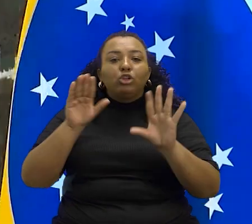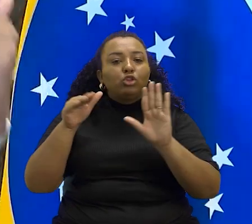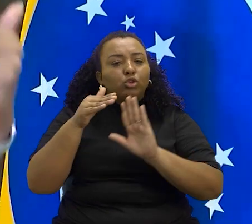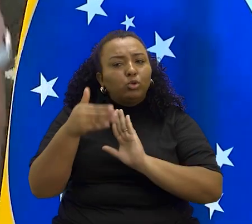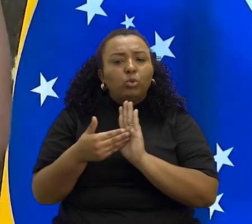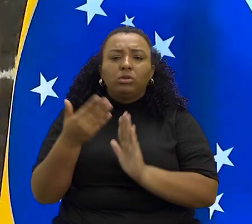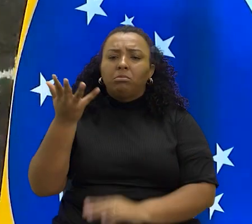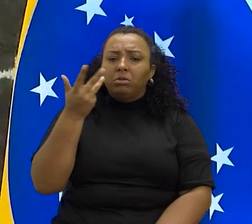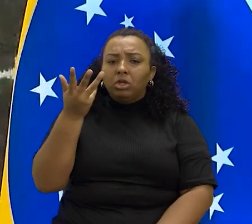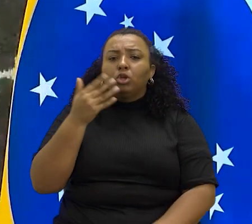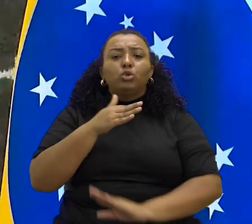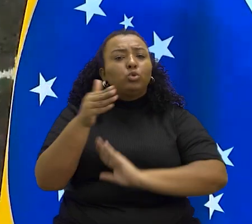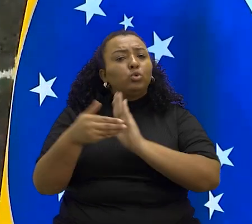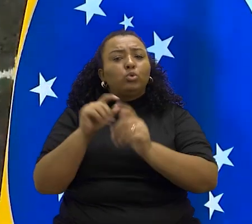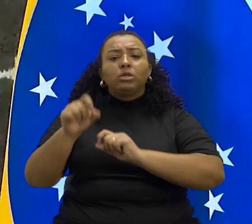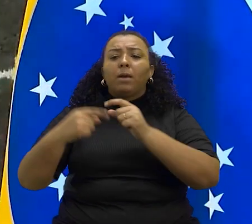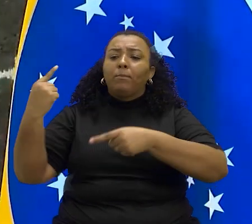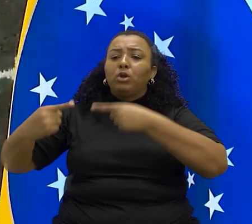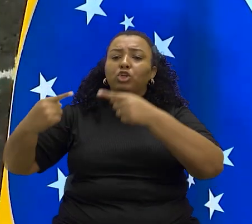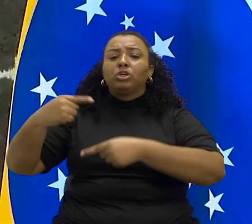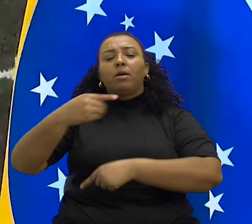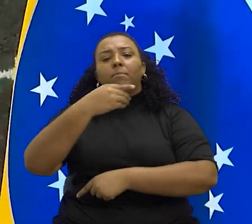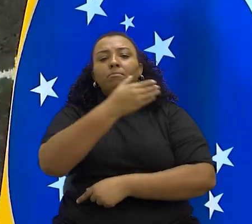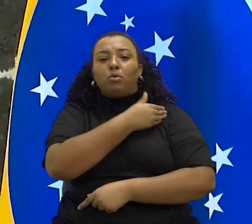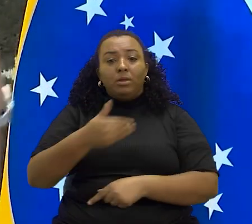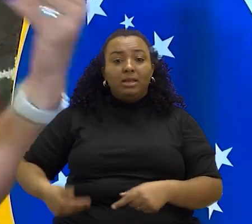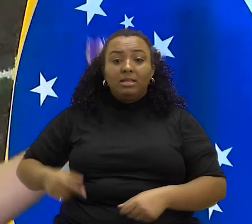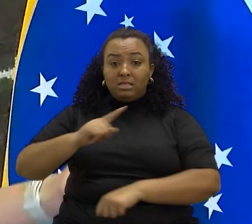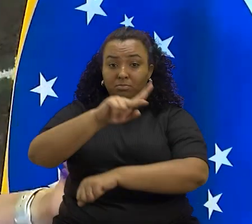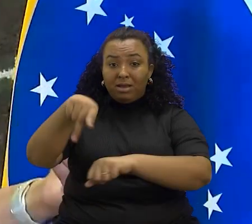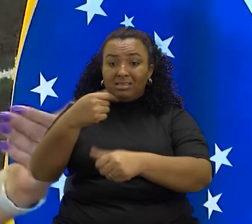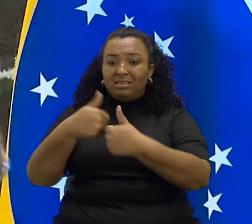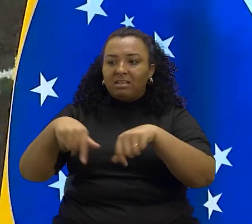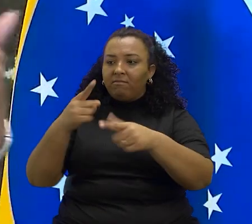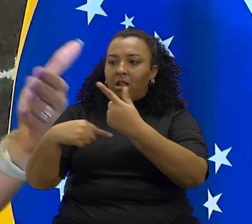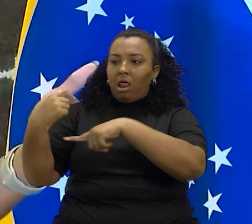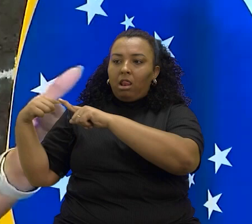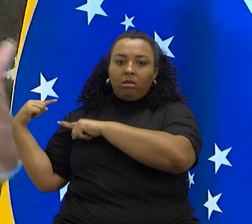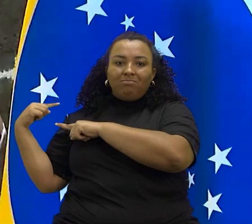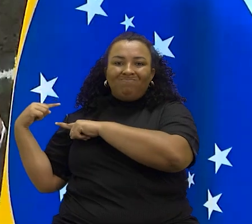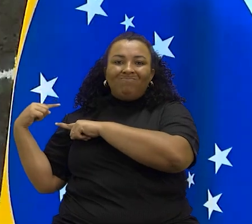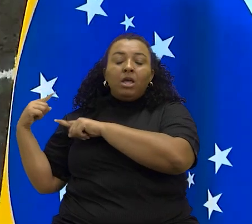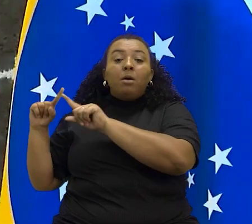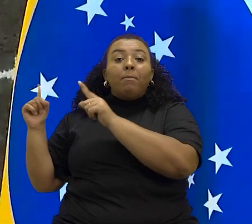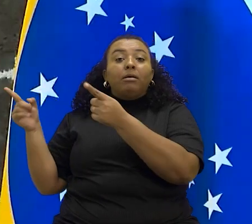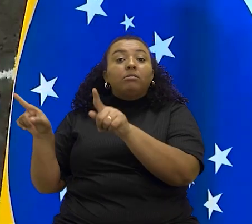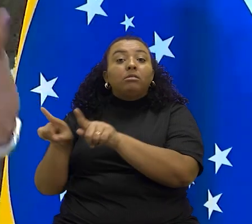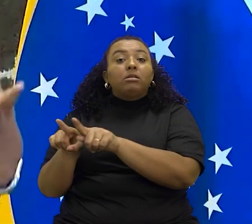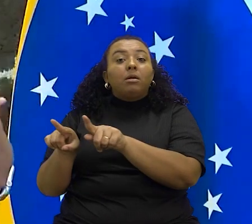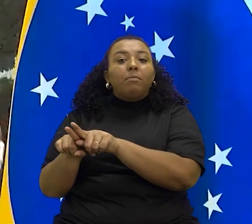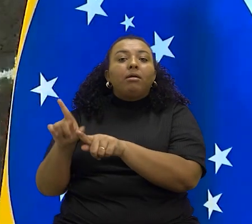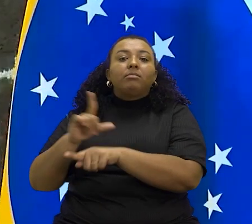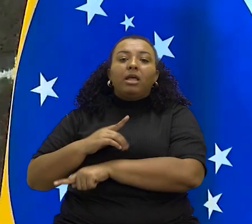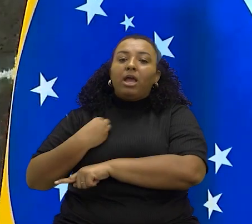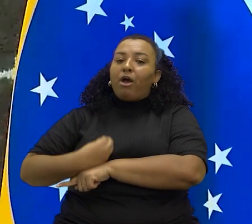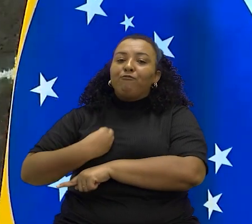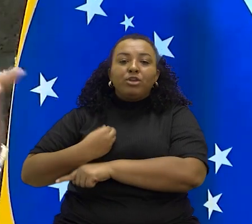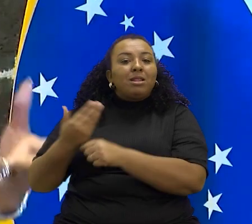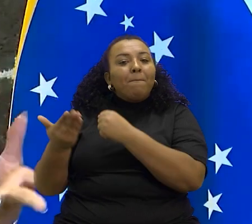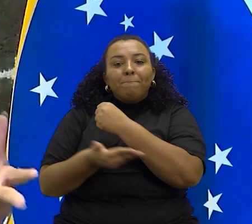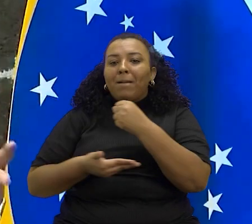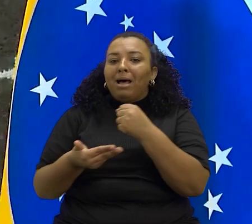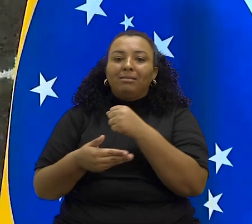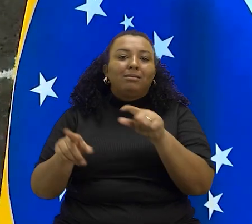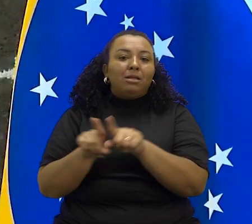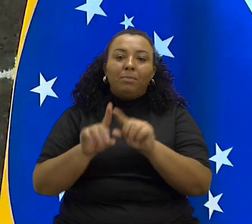todas as emergências e lidar com tudo que a política pública nesse país, que estava num retrocesso enorme, é também a gente garantir a vida